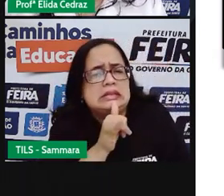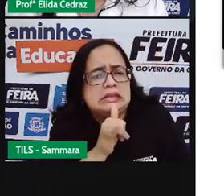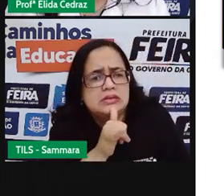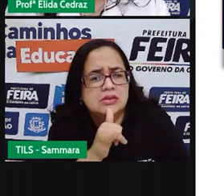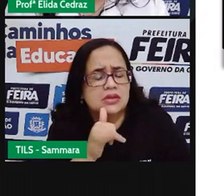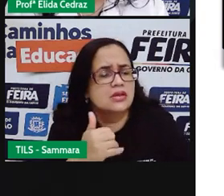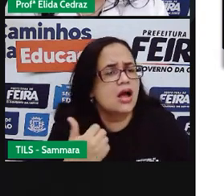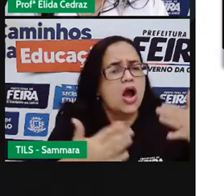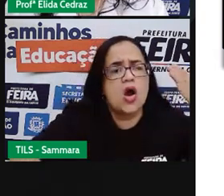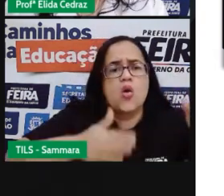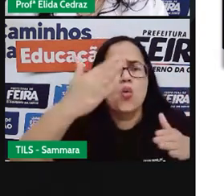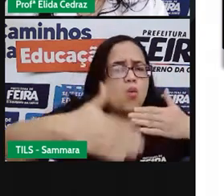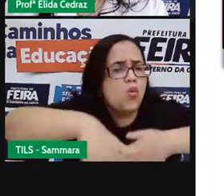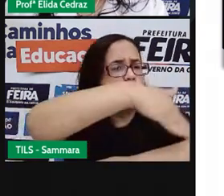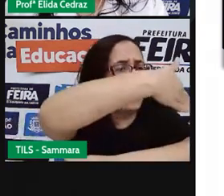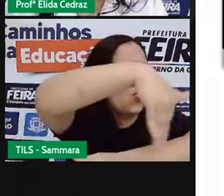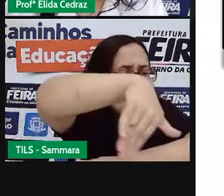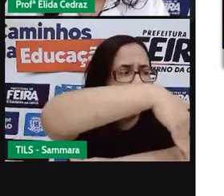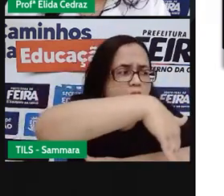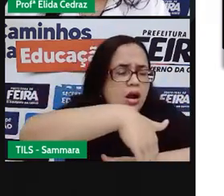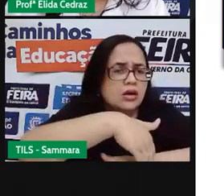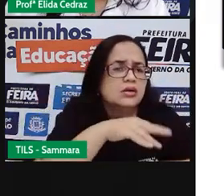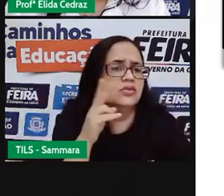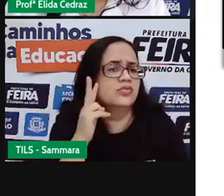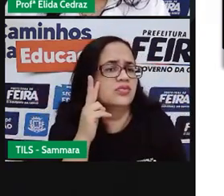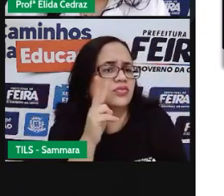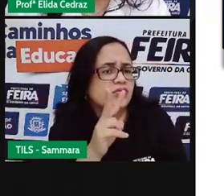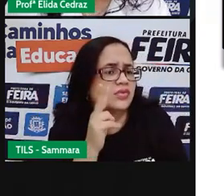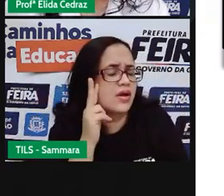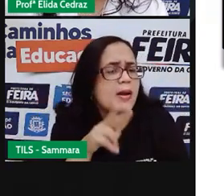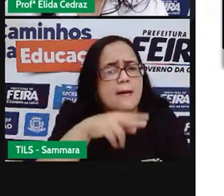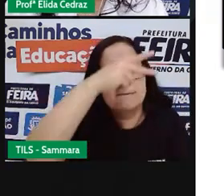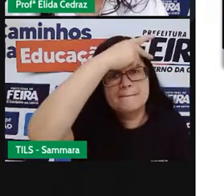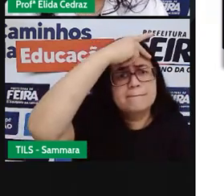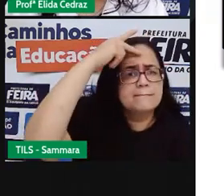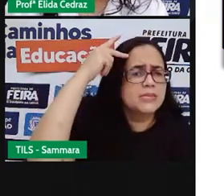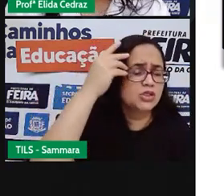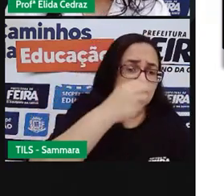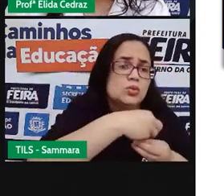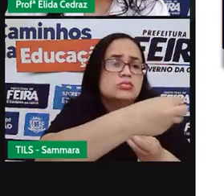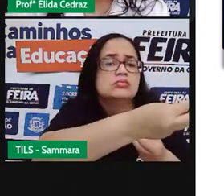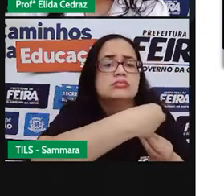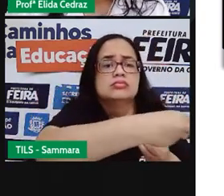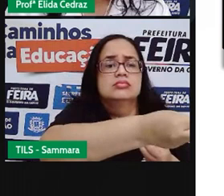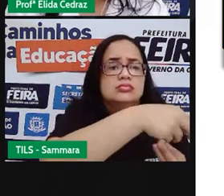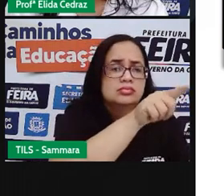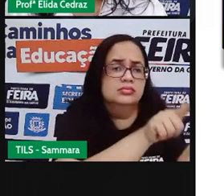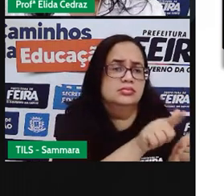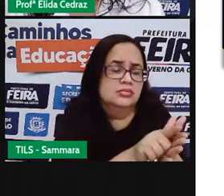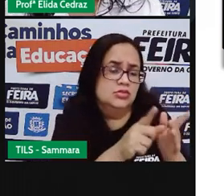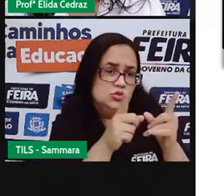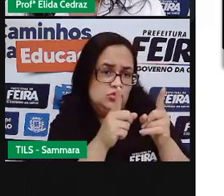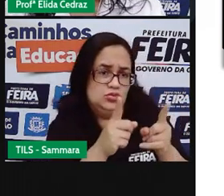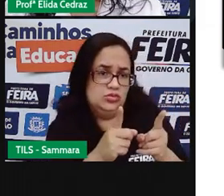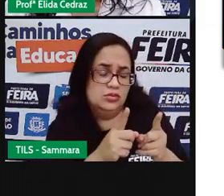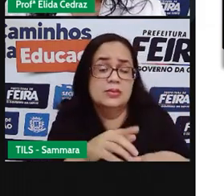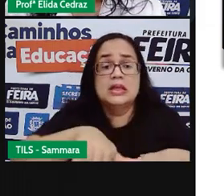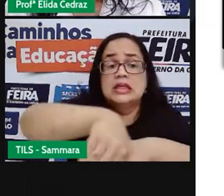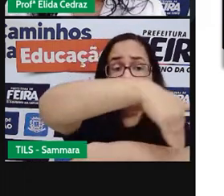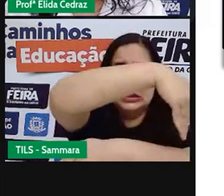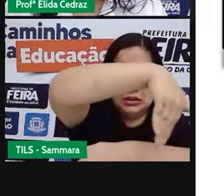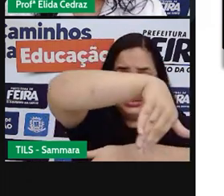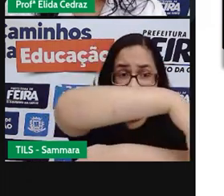está no trânsito e vê pessoas distribuindo panfletos ou folhetos pelas